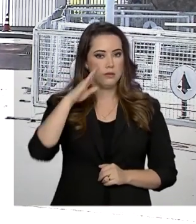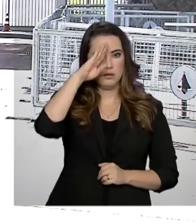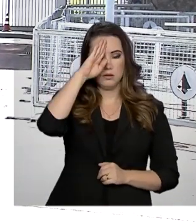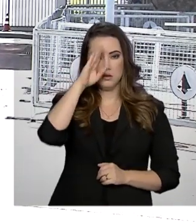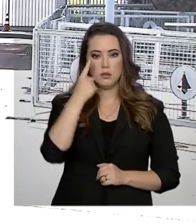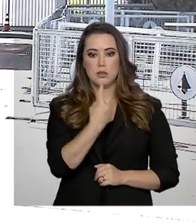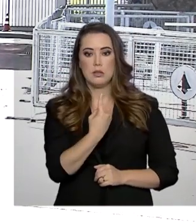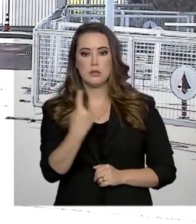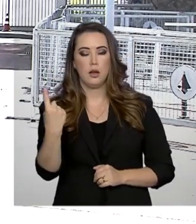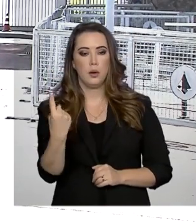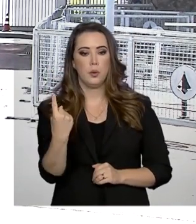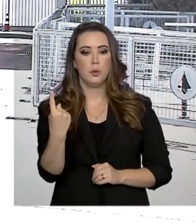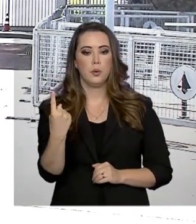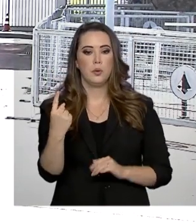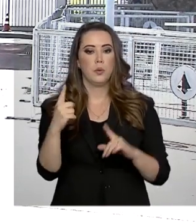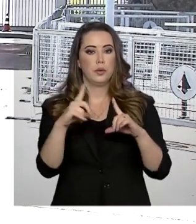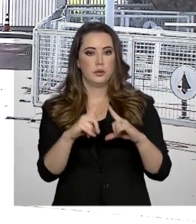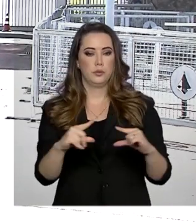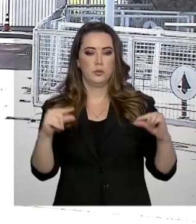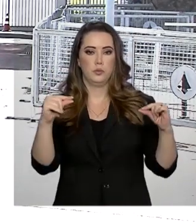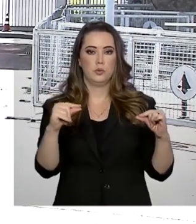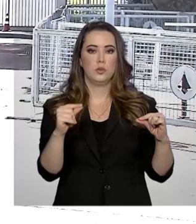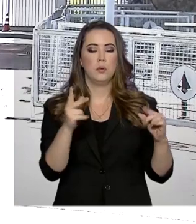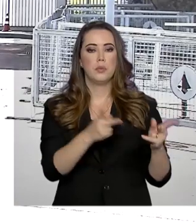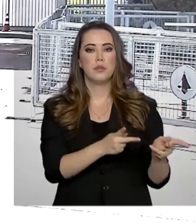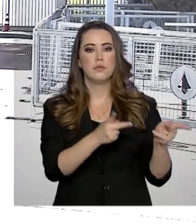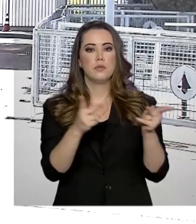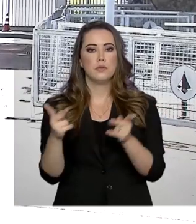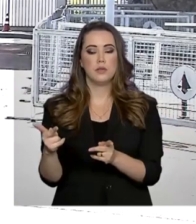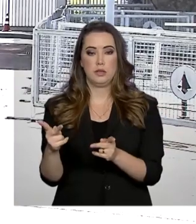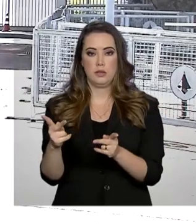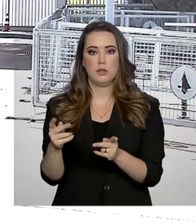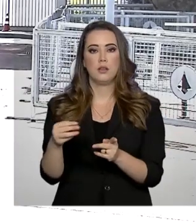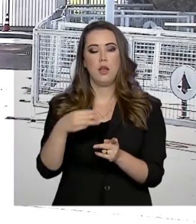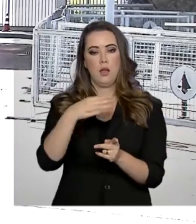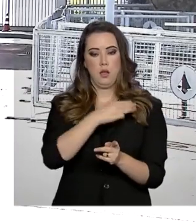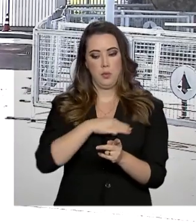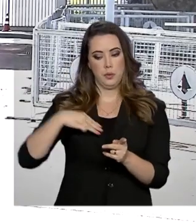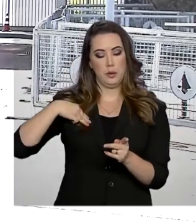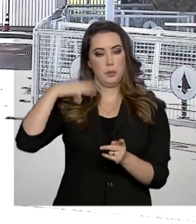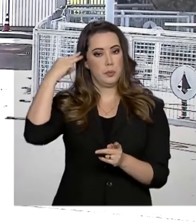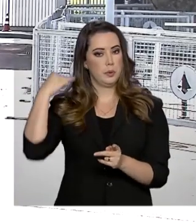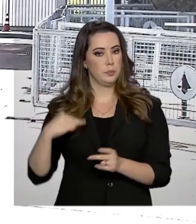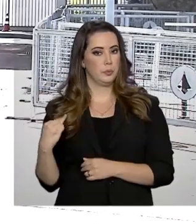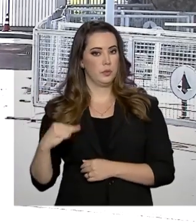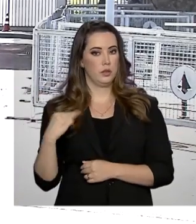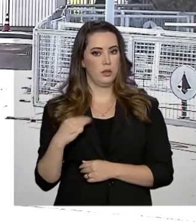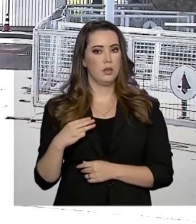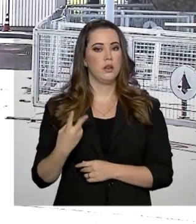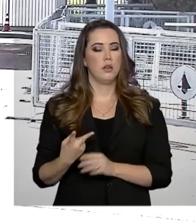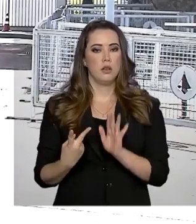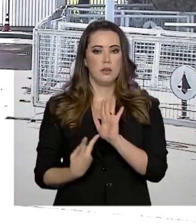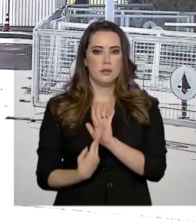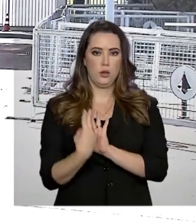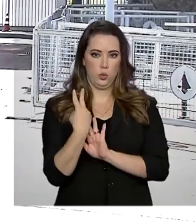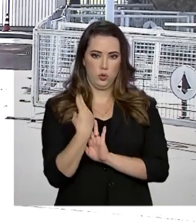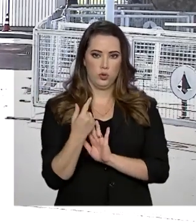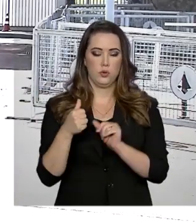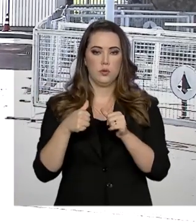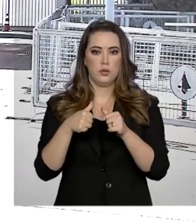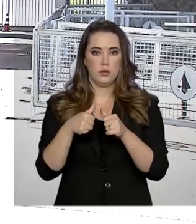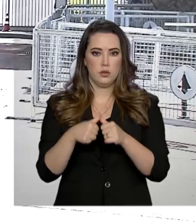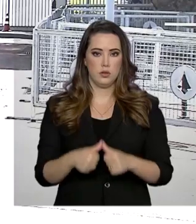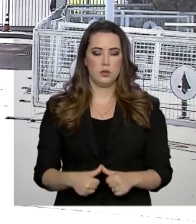há pouco aqui do Palácio da Alvorada pra visitar a primeira-dama Michele Bolsonaro, que passou por uma cirurgia e está internada num